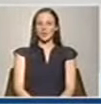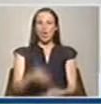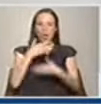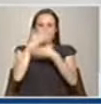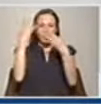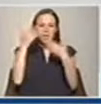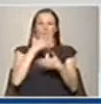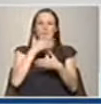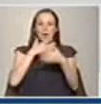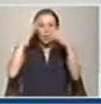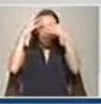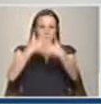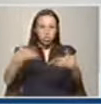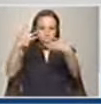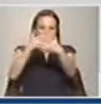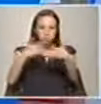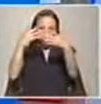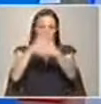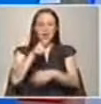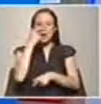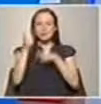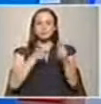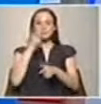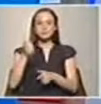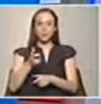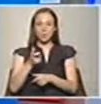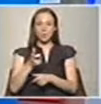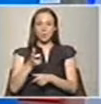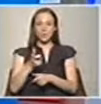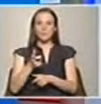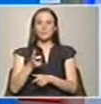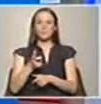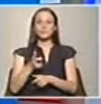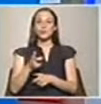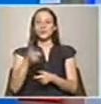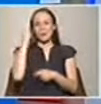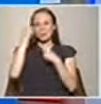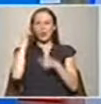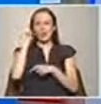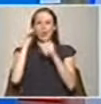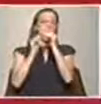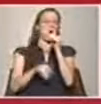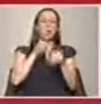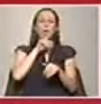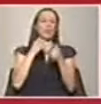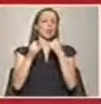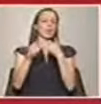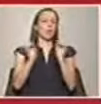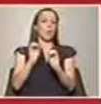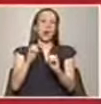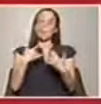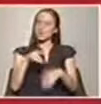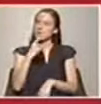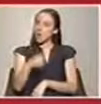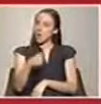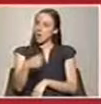nevoeiro, é muito vulgar as pessoas, enfim, baixarem o nível de proteção porque pensam que não há risco, mas a verdade é que existe. Existe